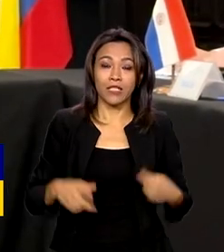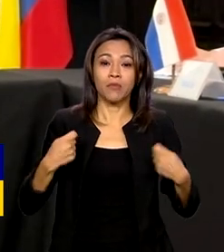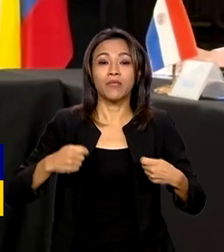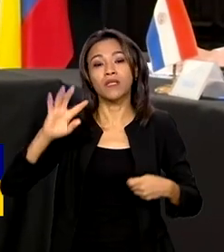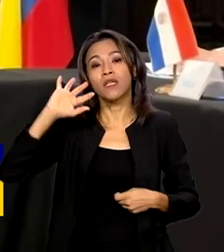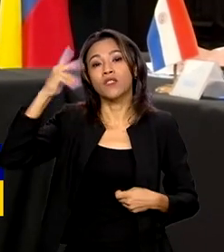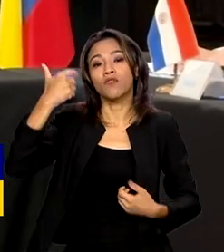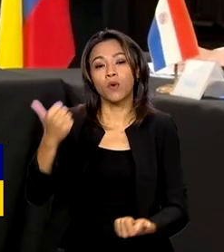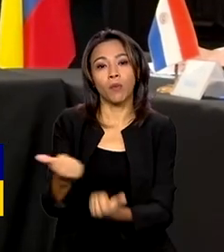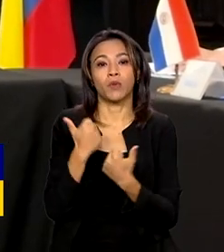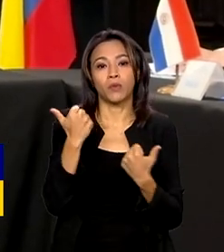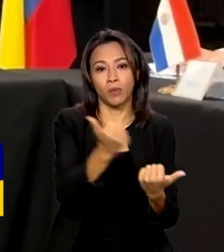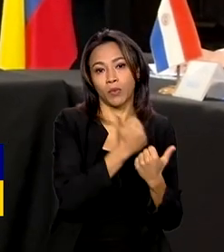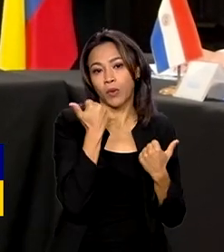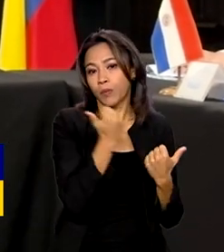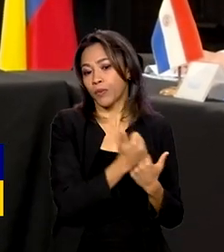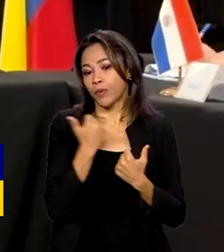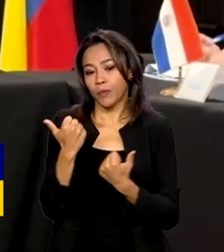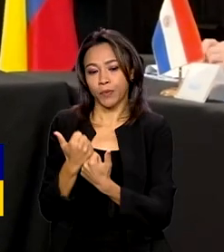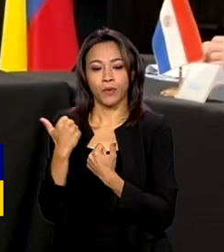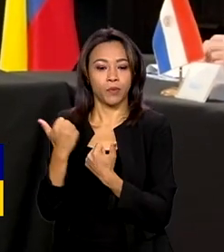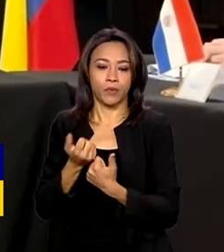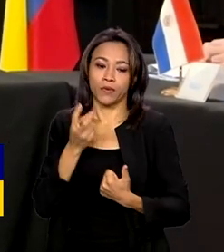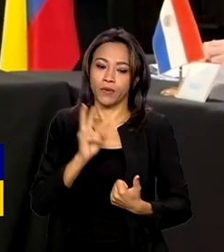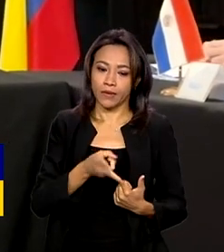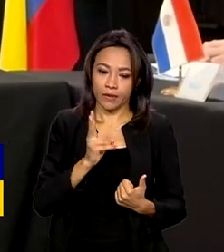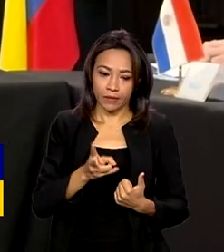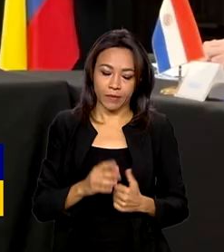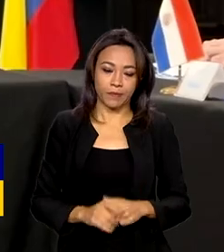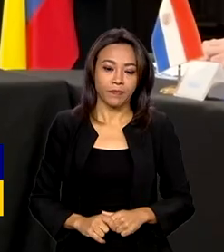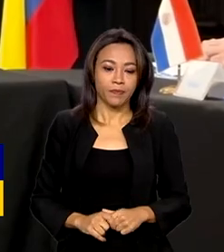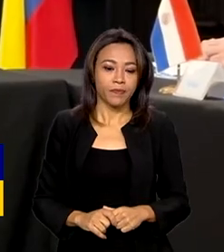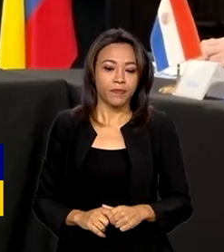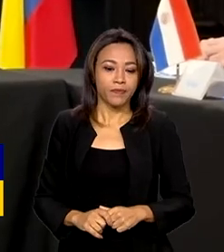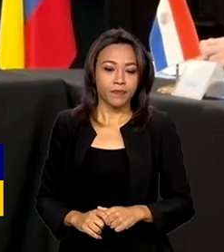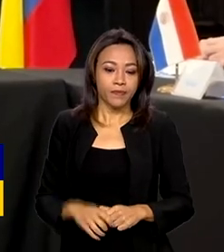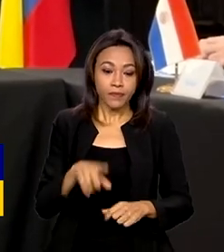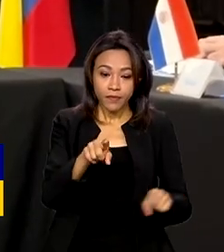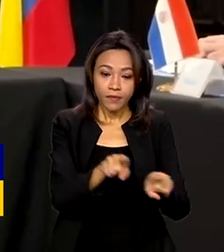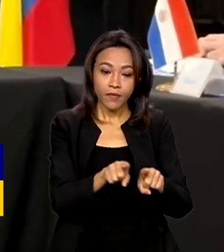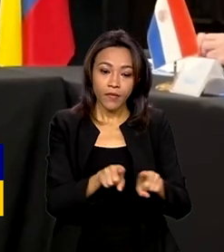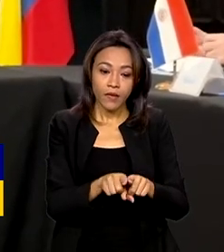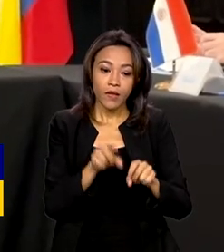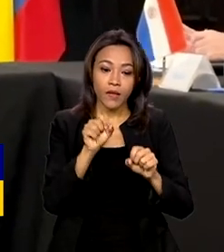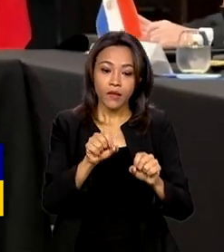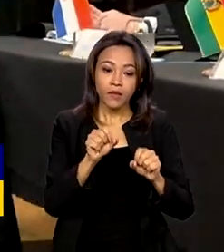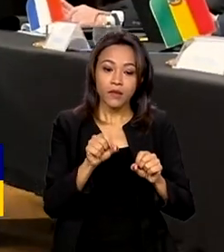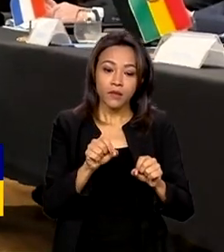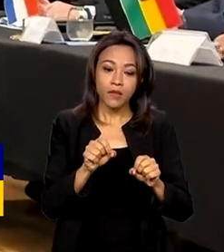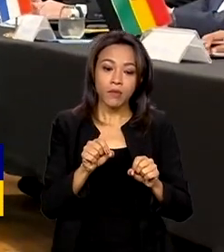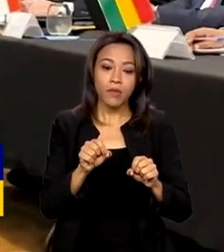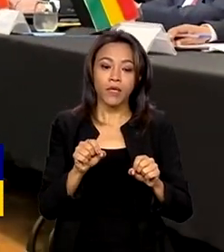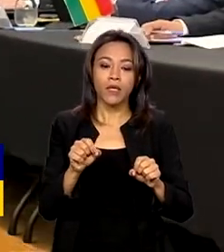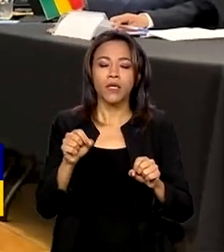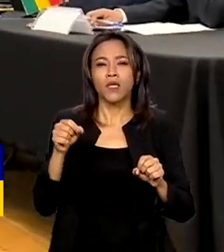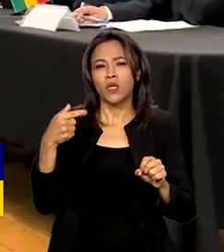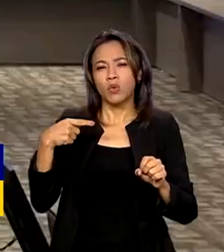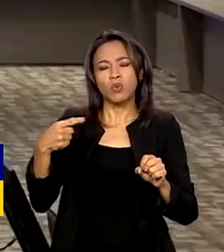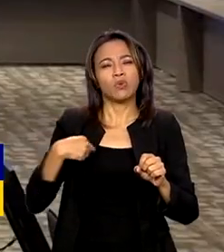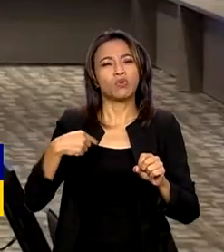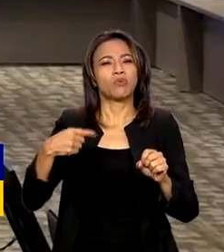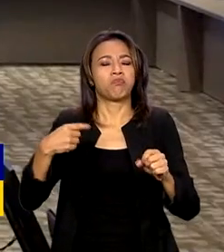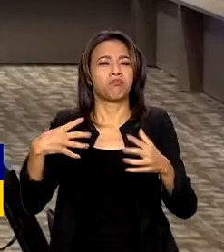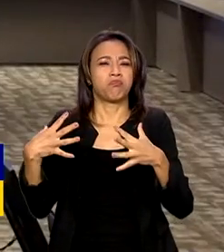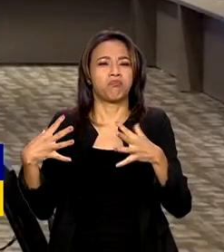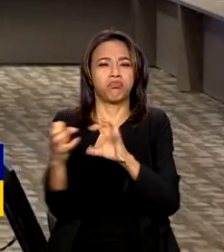devido às questões clássicas ativentes à paz, como também os desafios que marcam o século XXI.